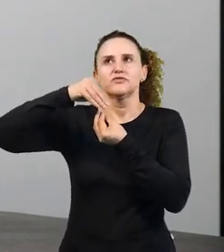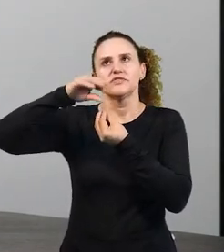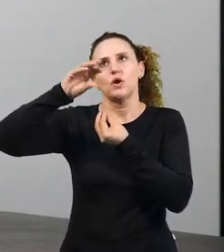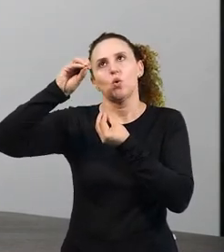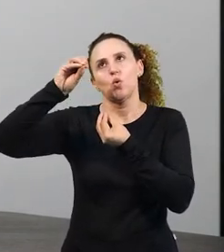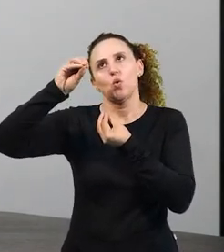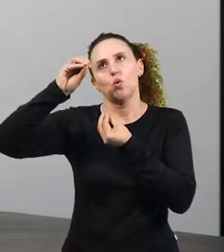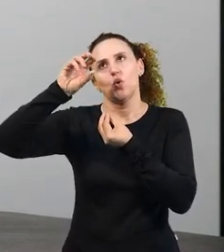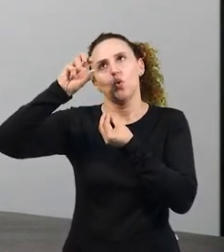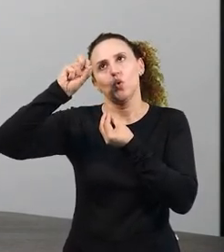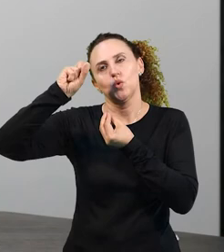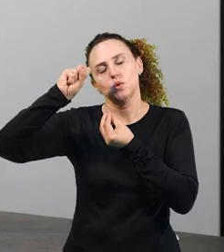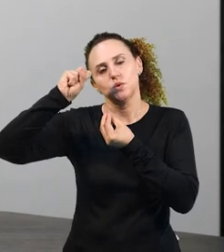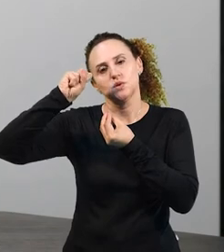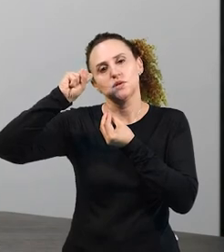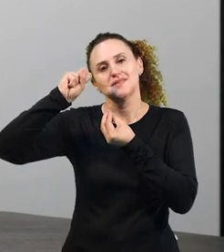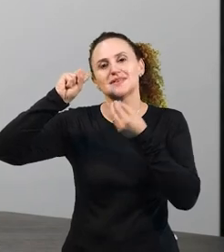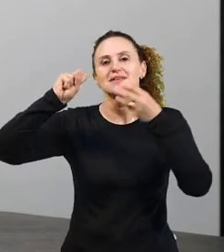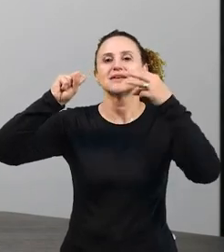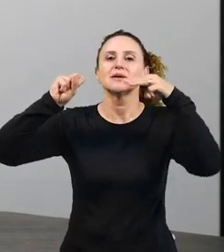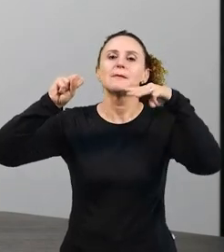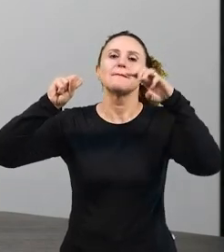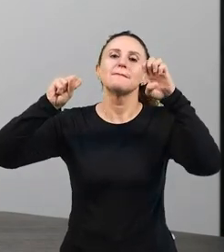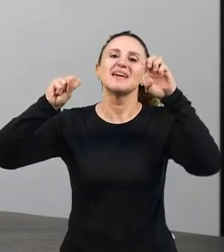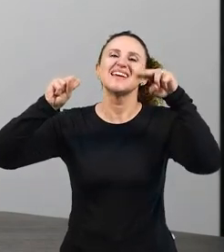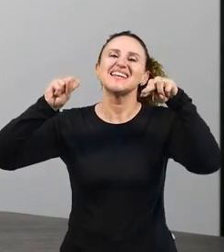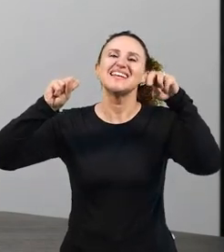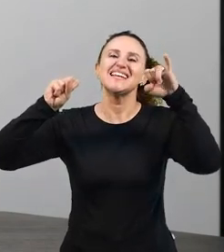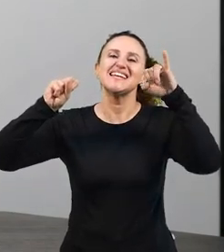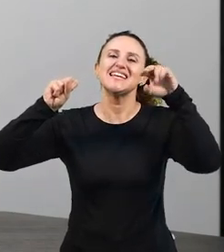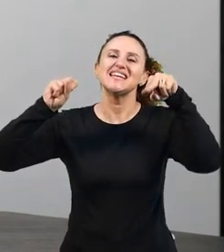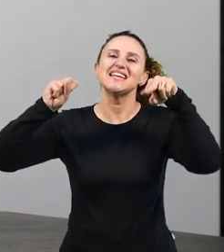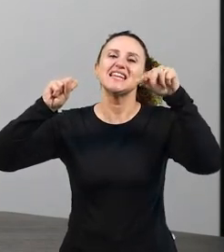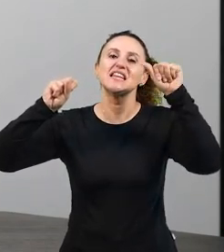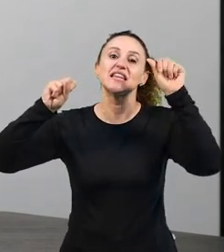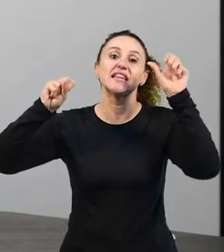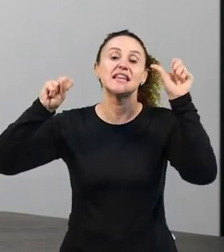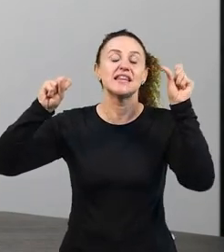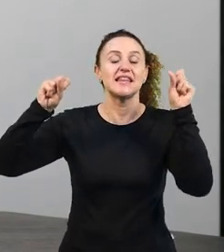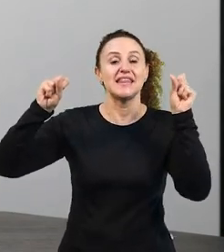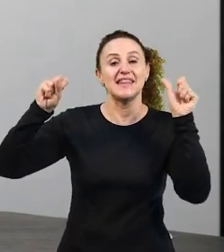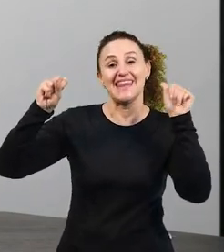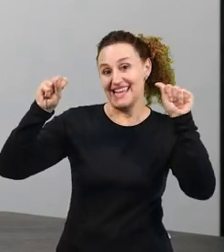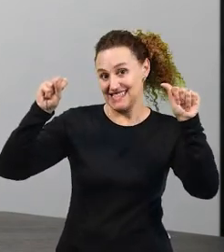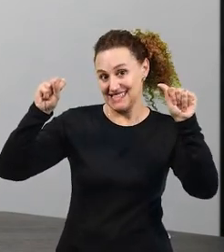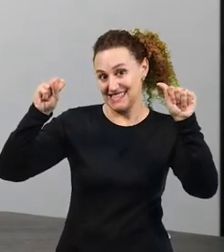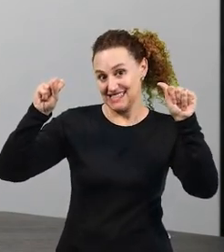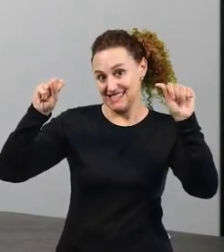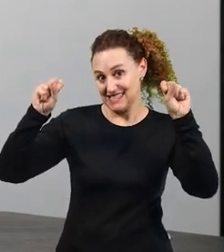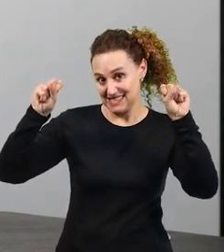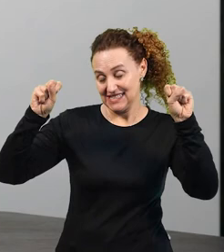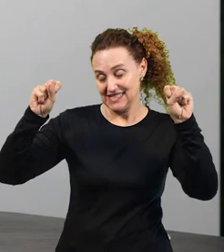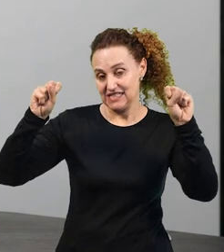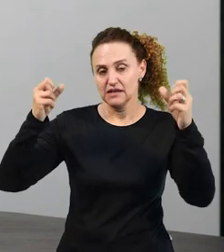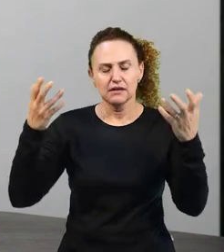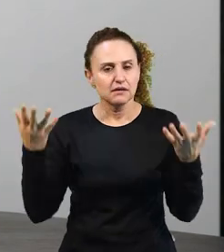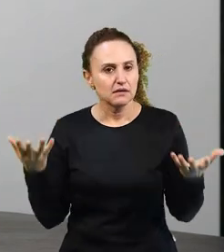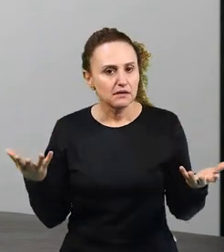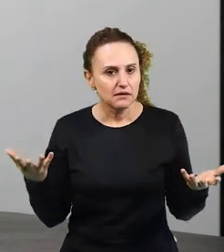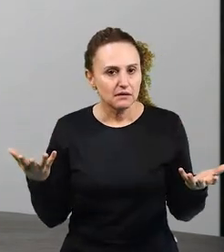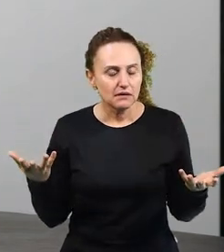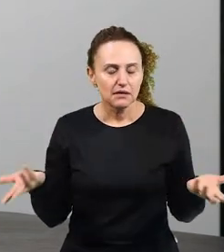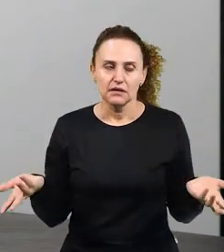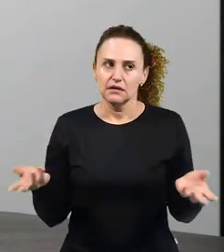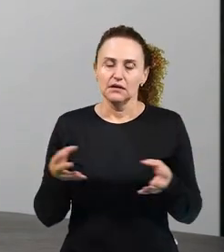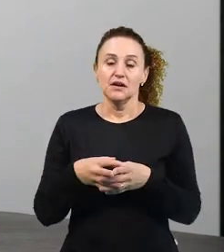meninas? Não. Tem que ser os iguais, né? E se tem a presença do